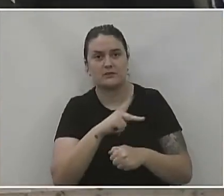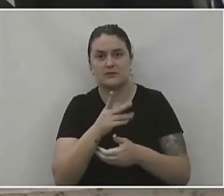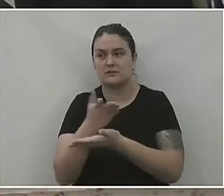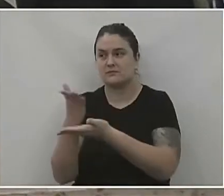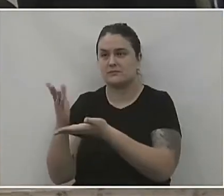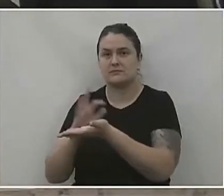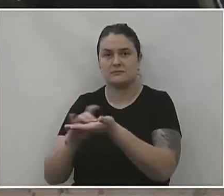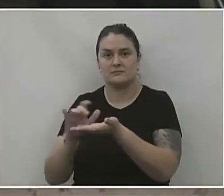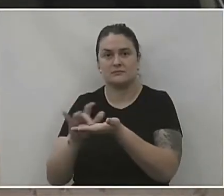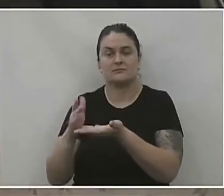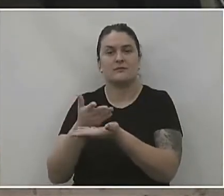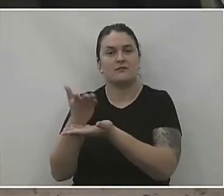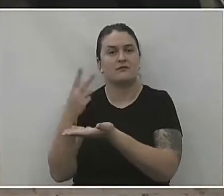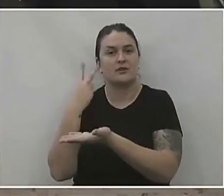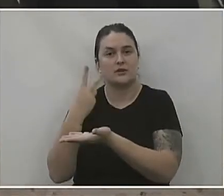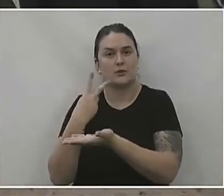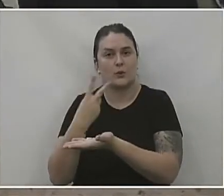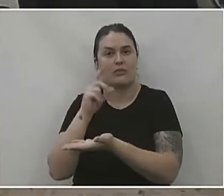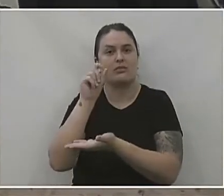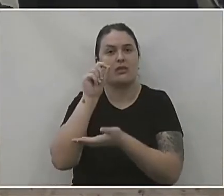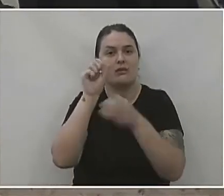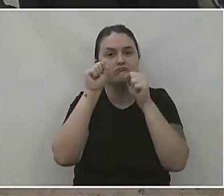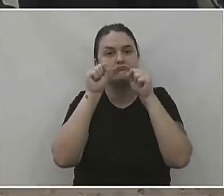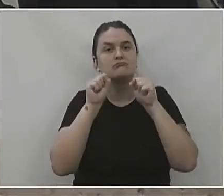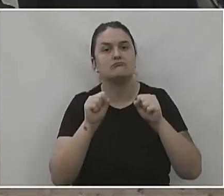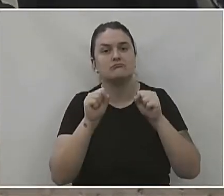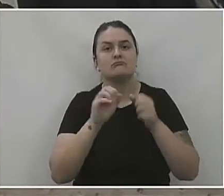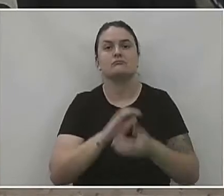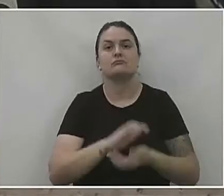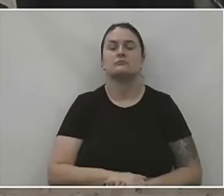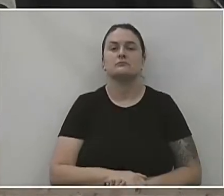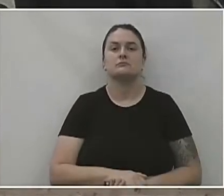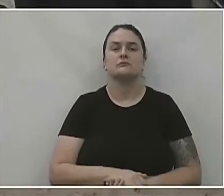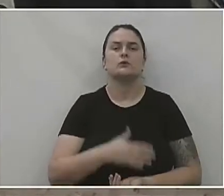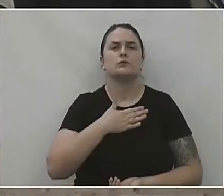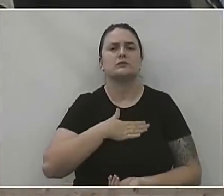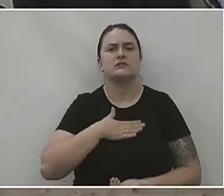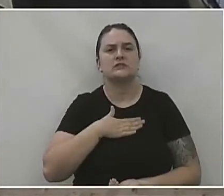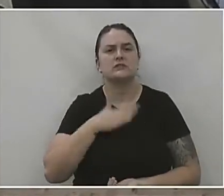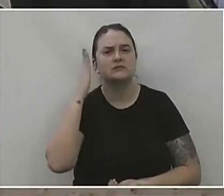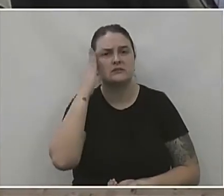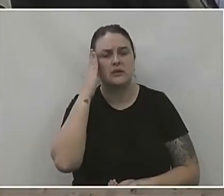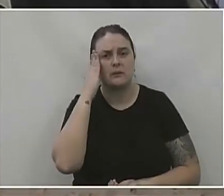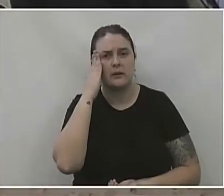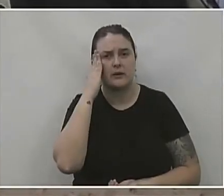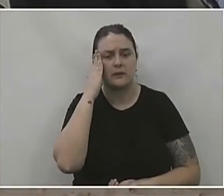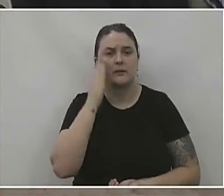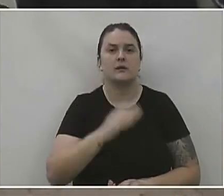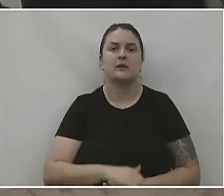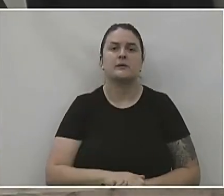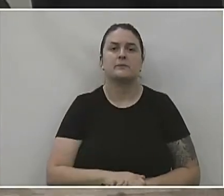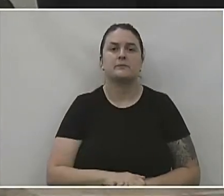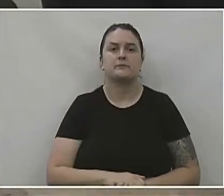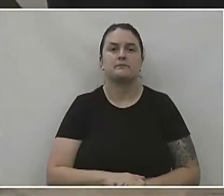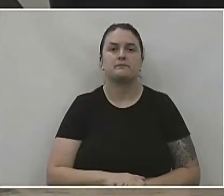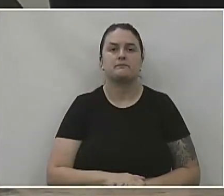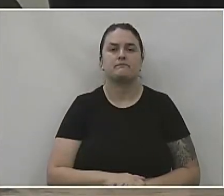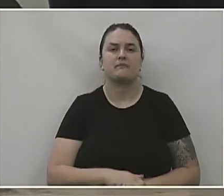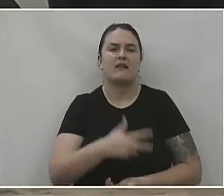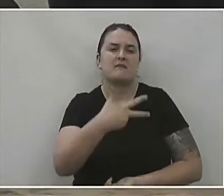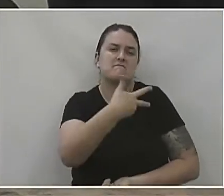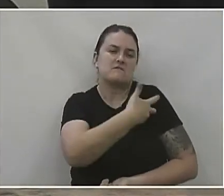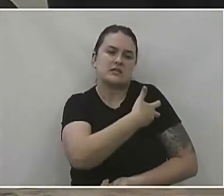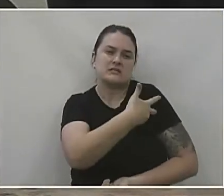secretário, nomes, colegas e quem está nos assistindo. Eu gostaria de saber o seguinte, a respeito dessas